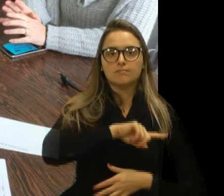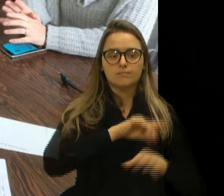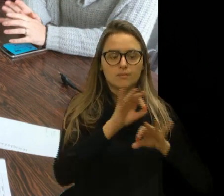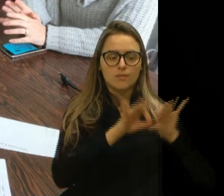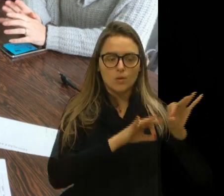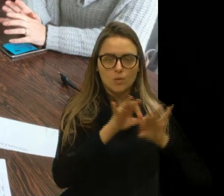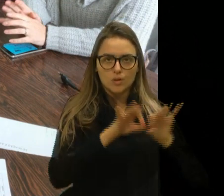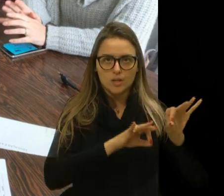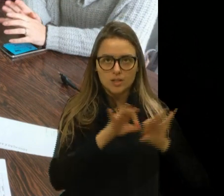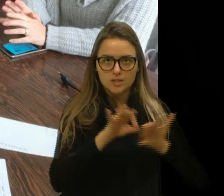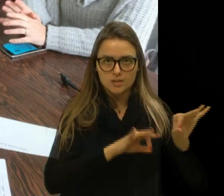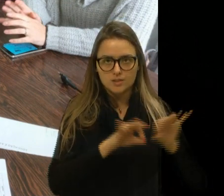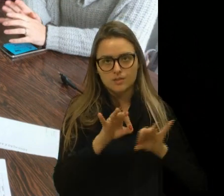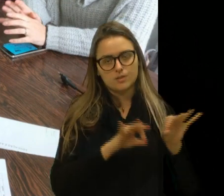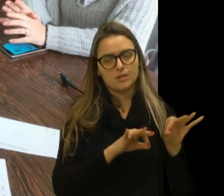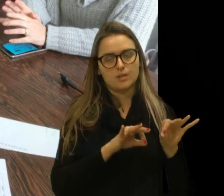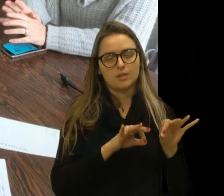parte,